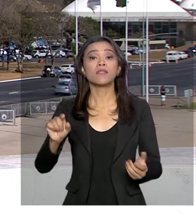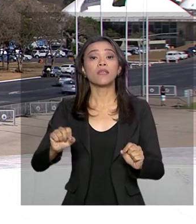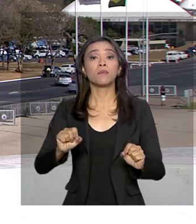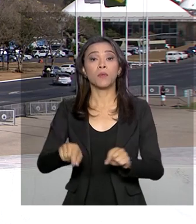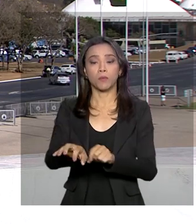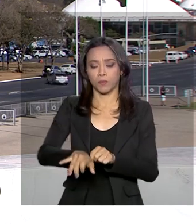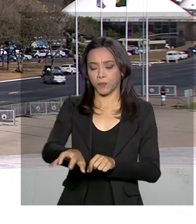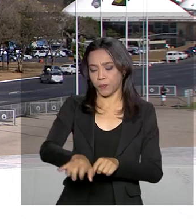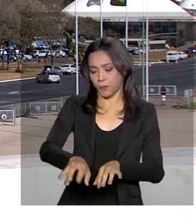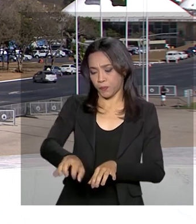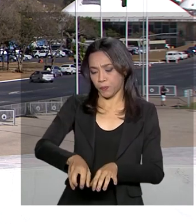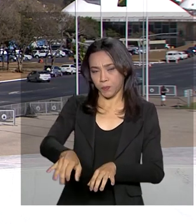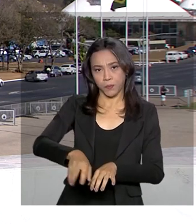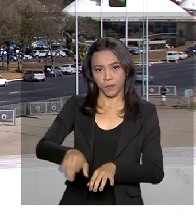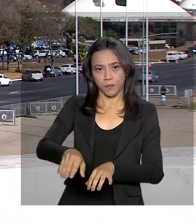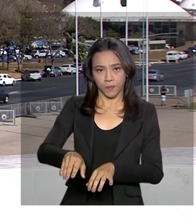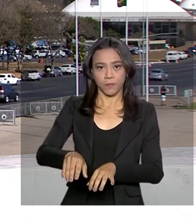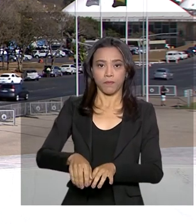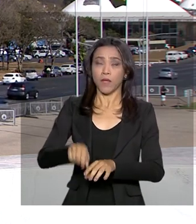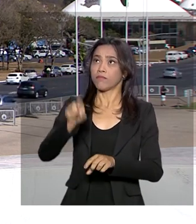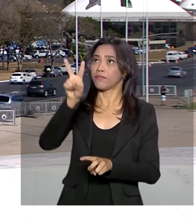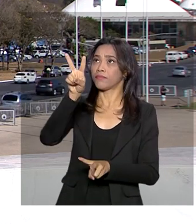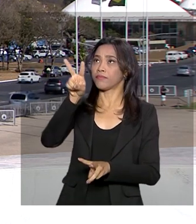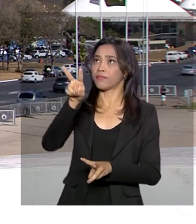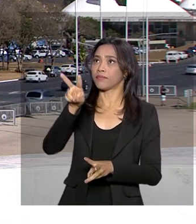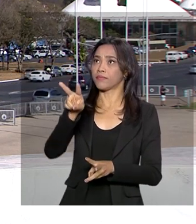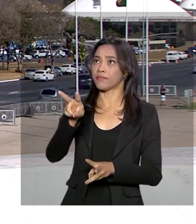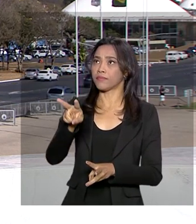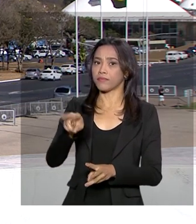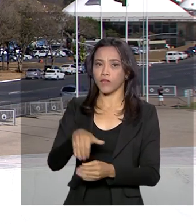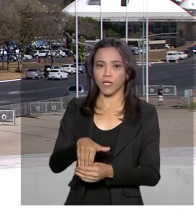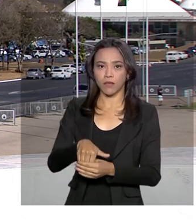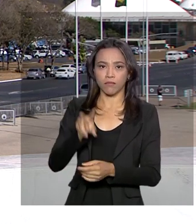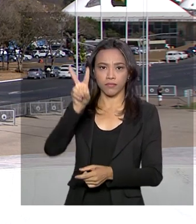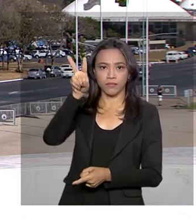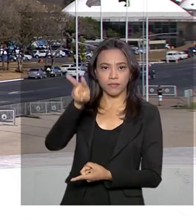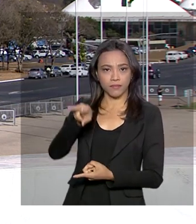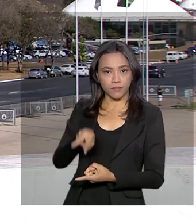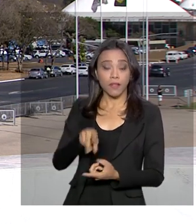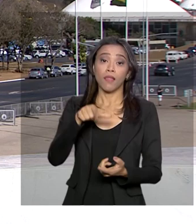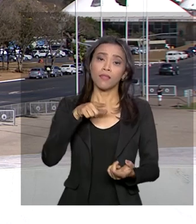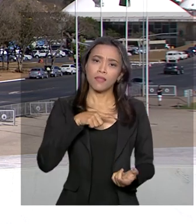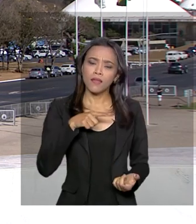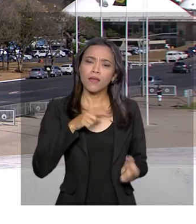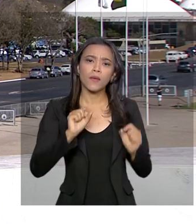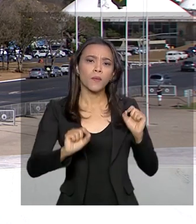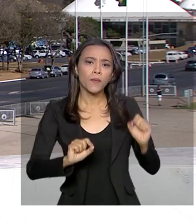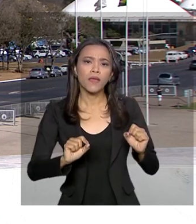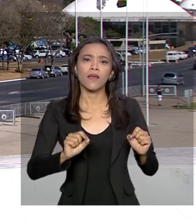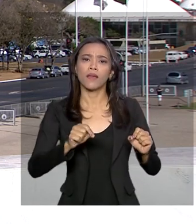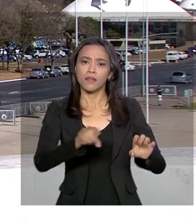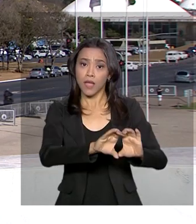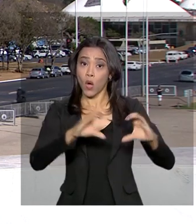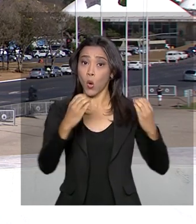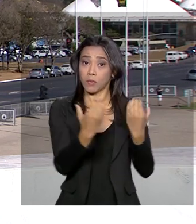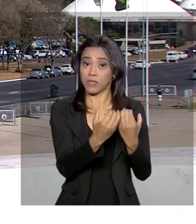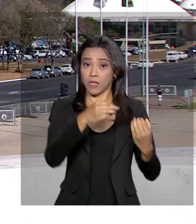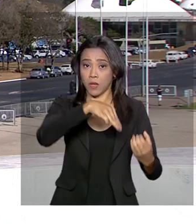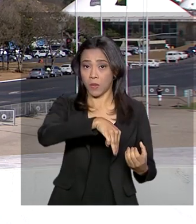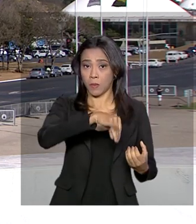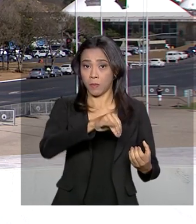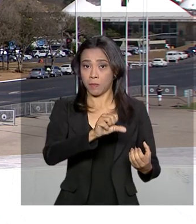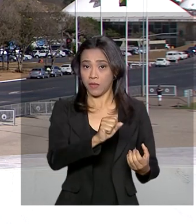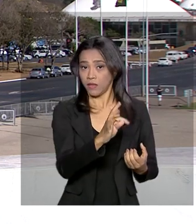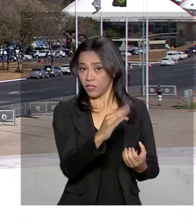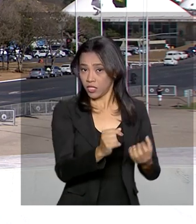eletrônico. E esse texto aprovado ontem, ele tem algumas mudanças em relação ao que veio da comissão mista. Por exemplo, com